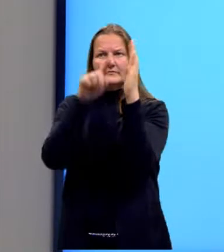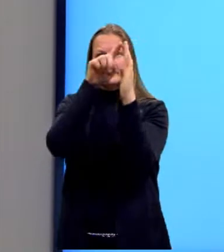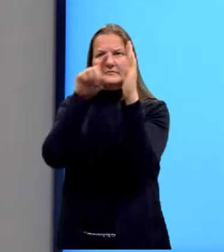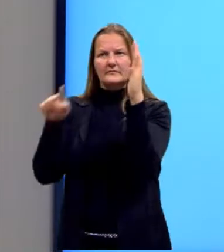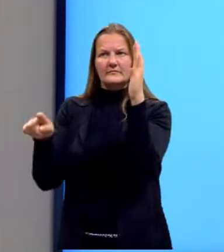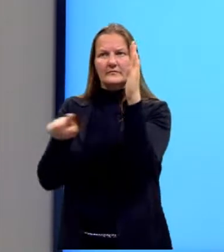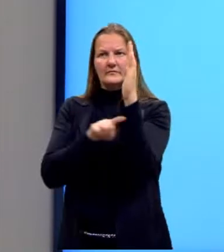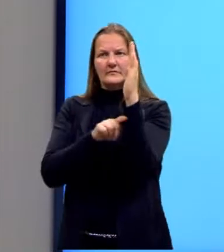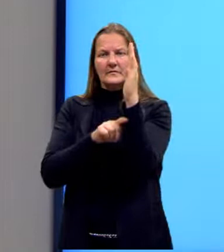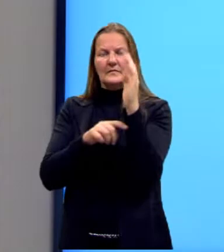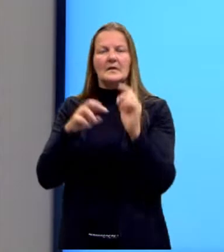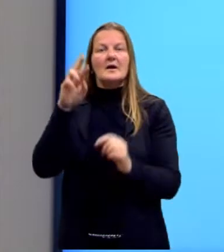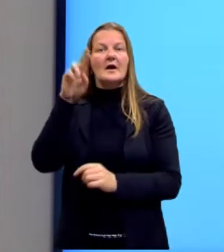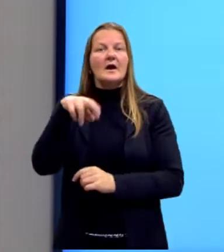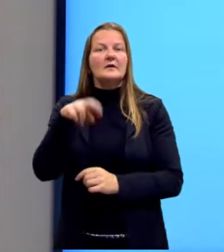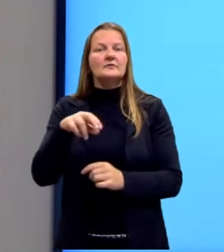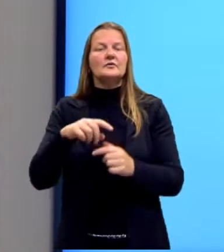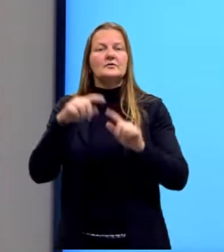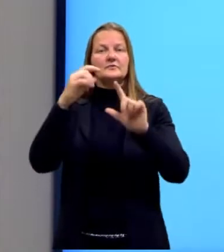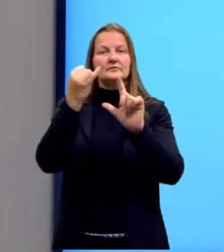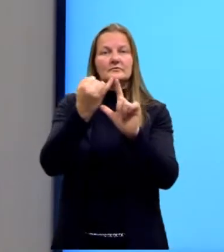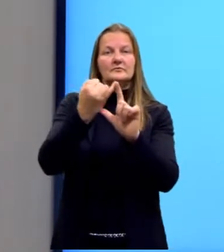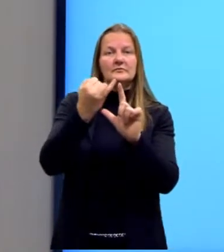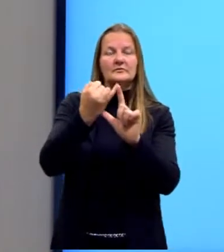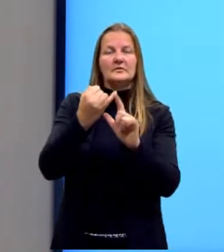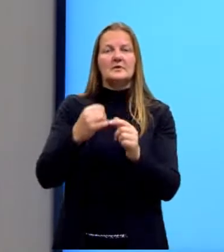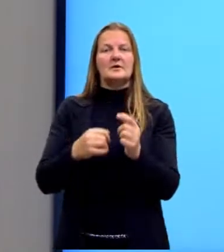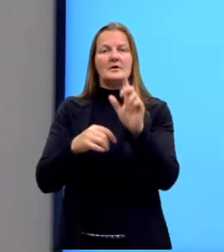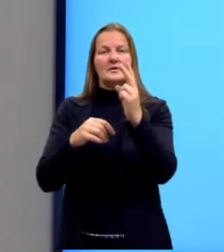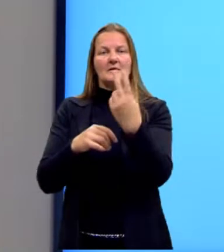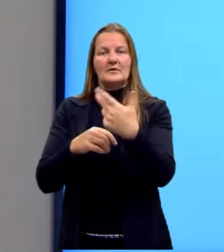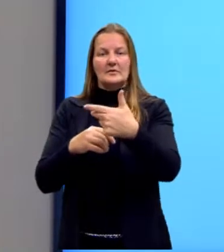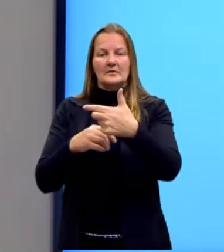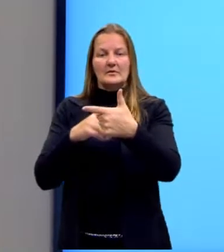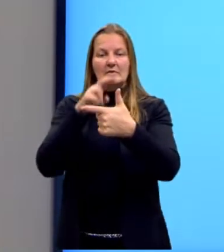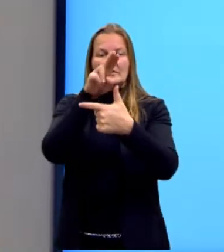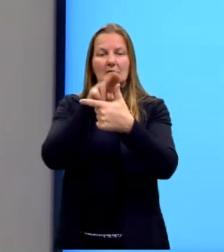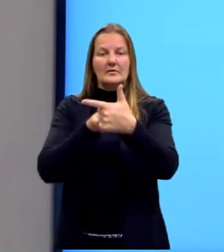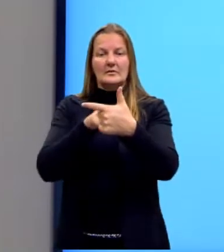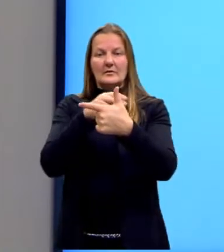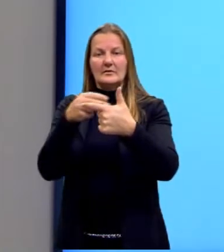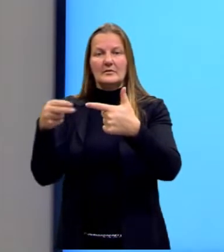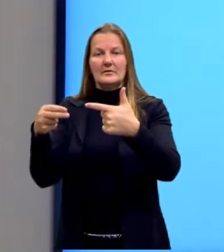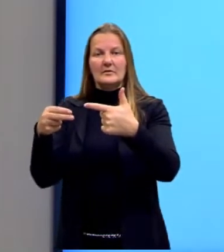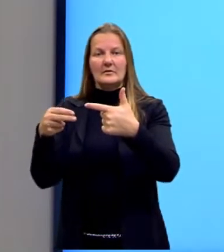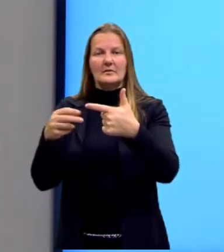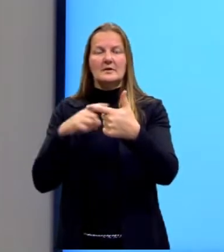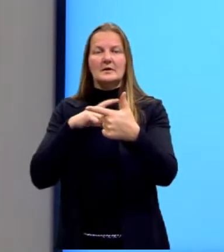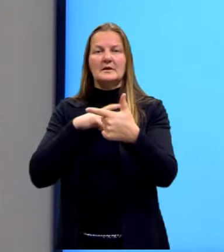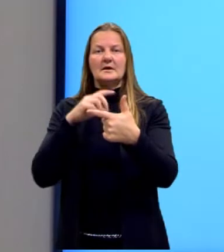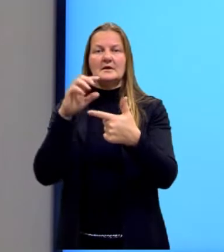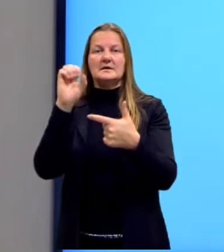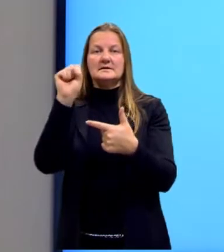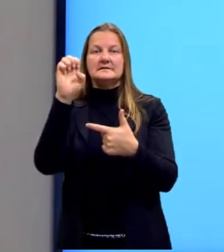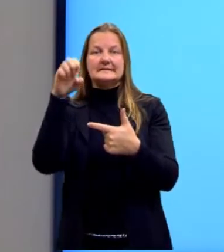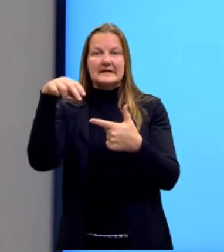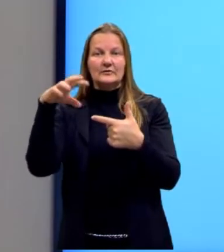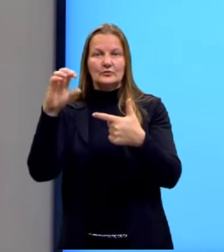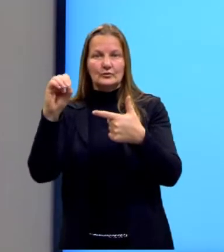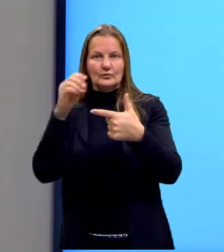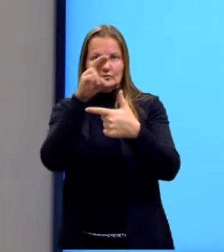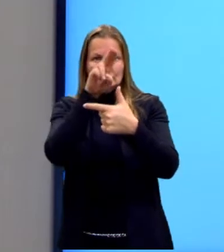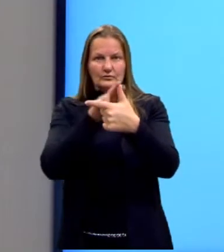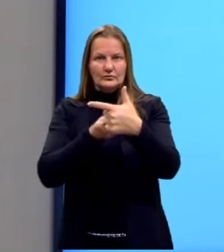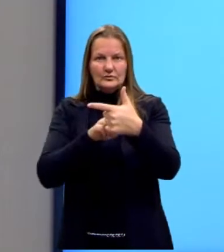trigonométricas. Então, são elas o seno, cosseno e tangente. Aqui nós temos a imagem de um triângulo